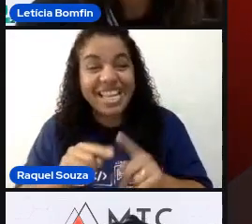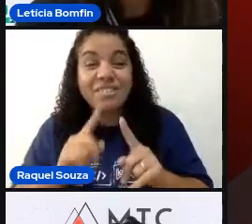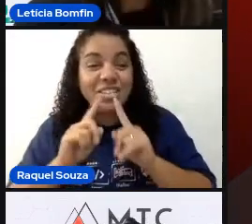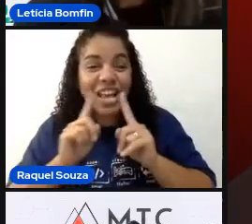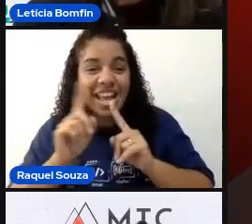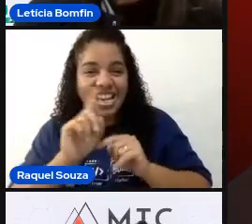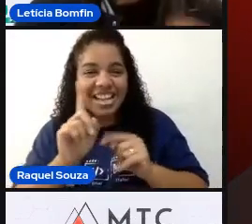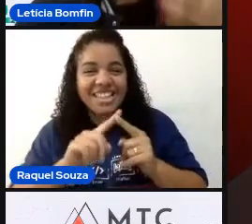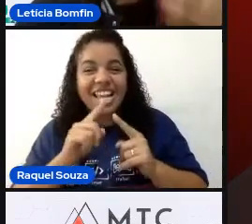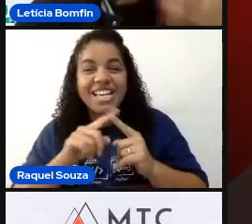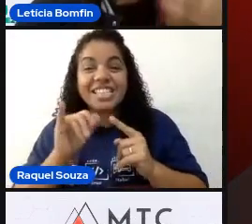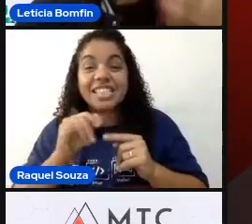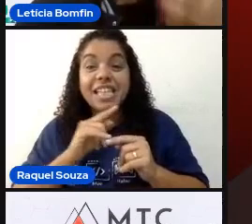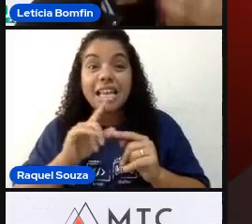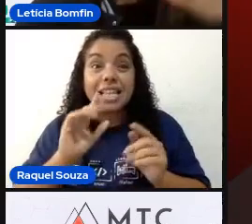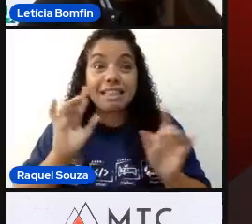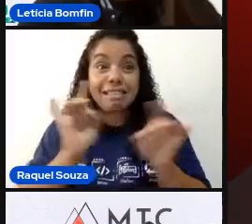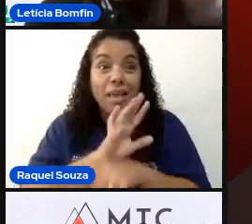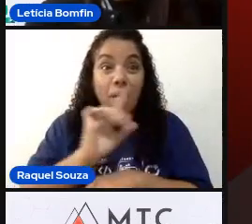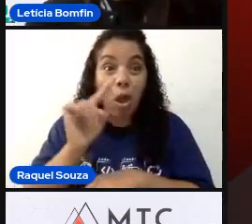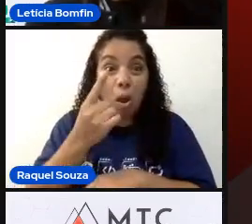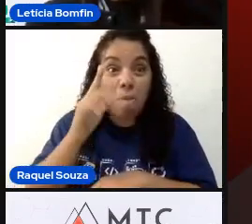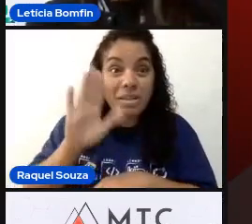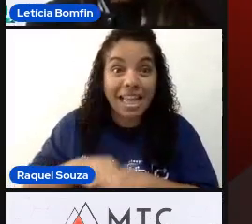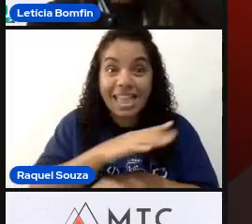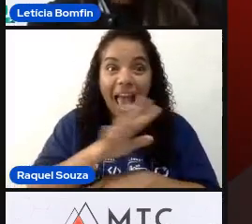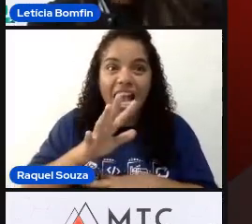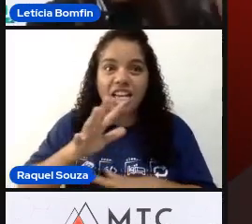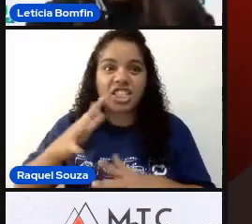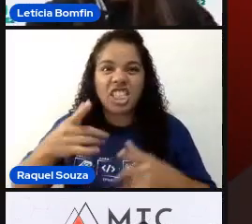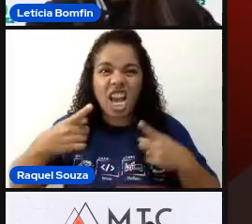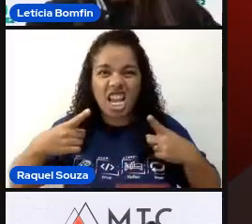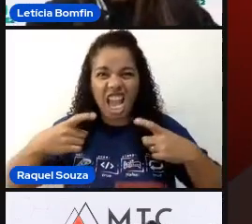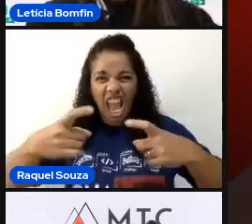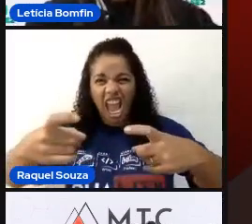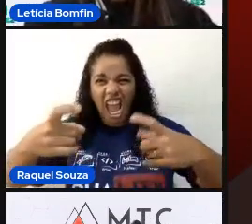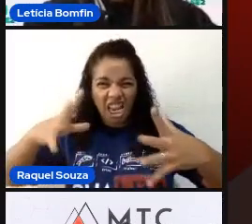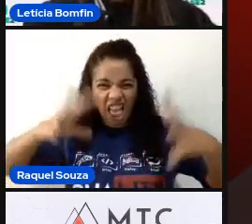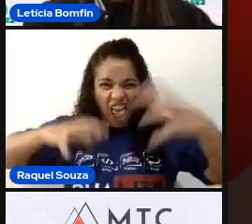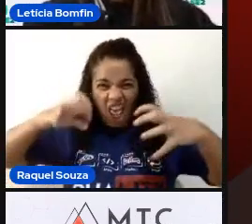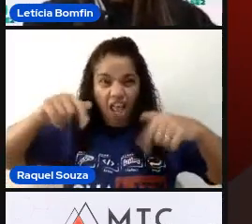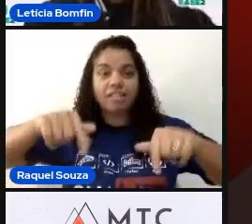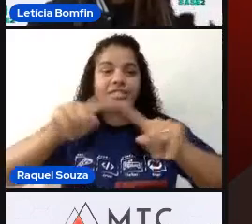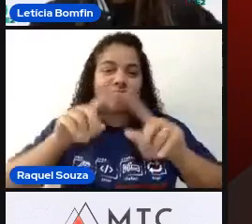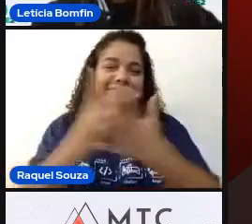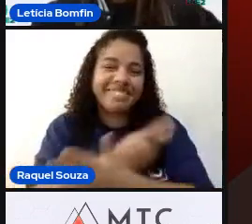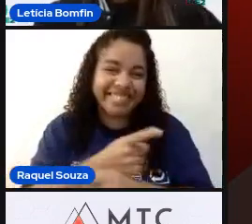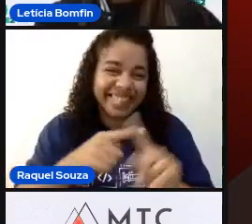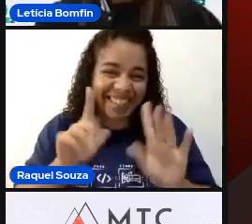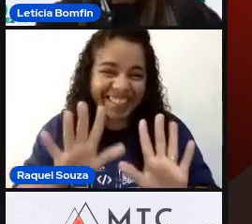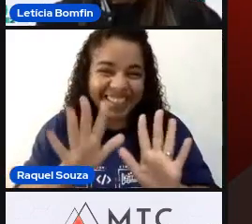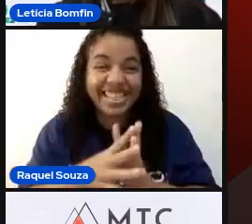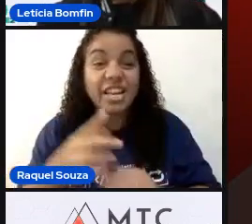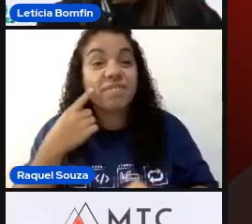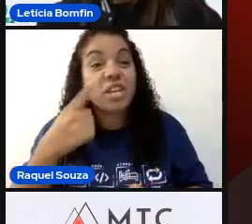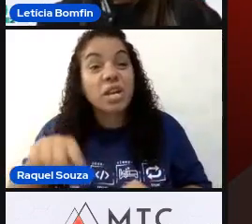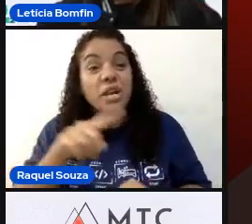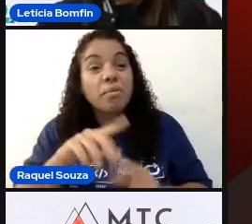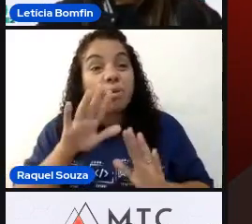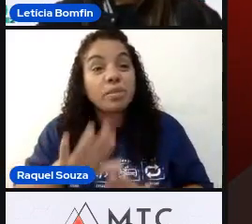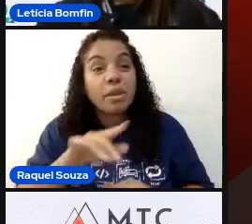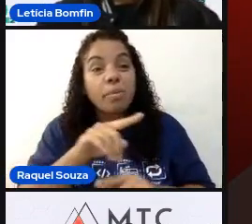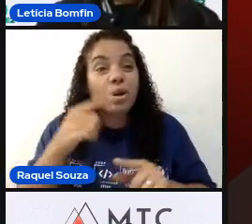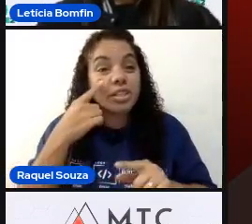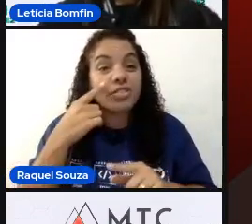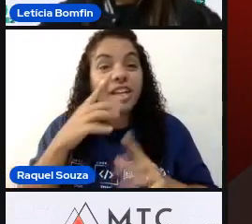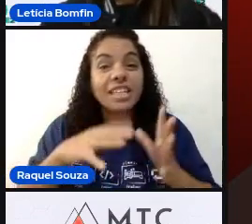Acho que se acabasse uma hora da tarde, pode ser que ia dar uma guerra aqui. É, dar uma briga, né? Realmente. Eu vi que você colocou... É, ia dar uma briga.